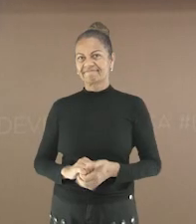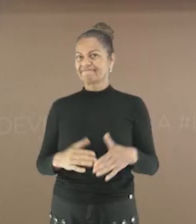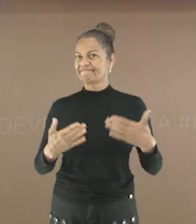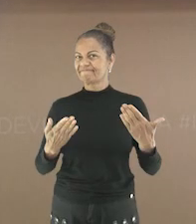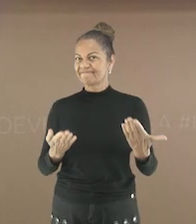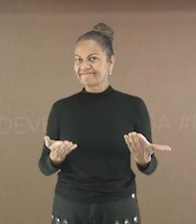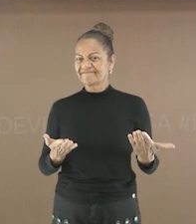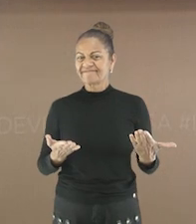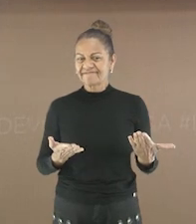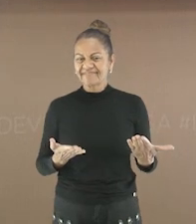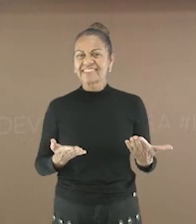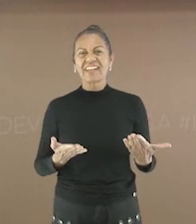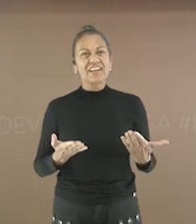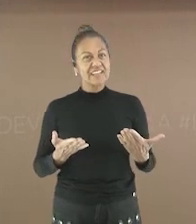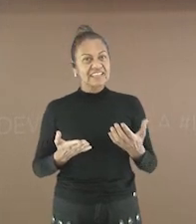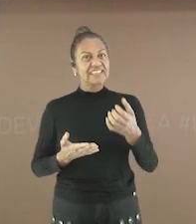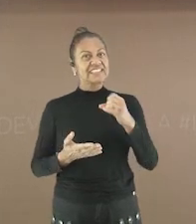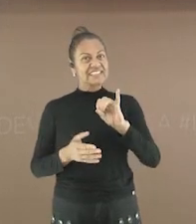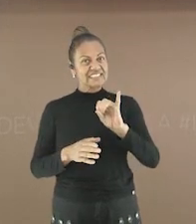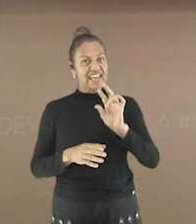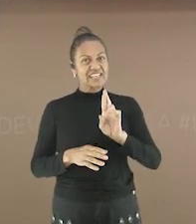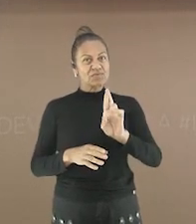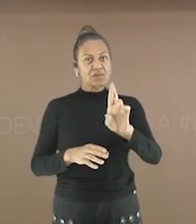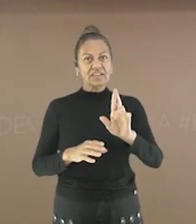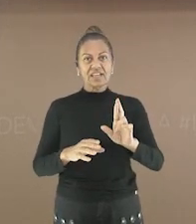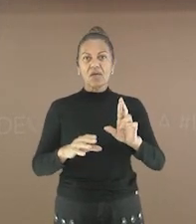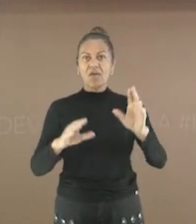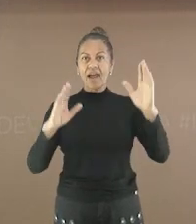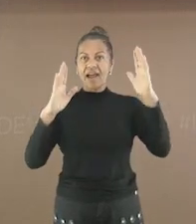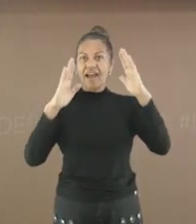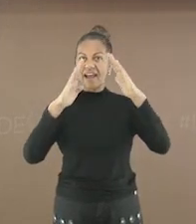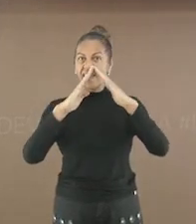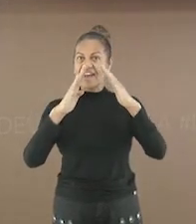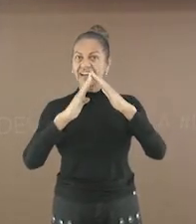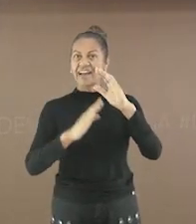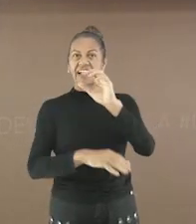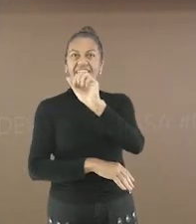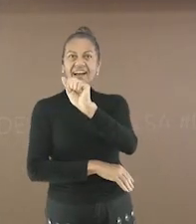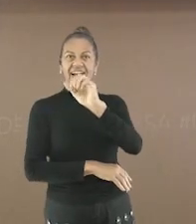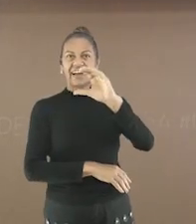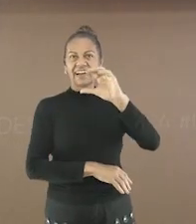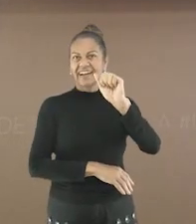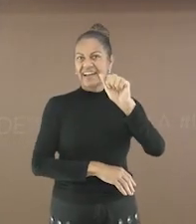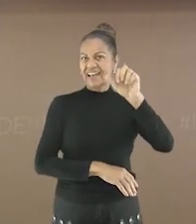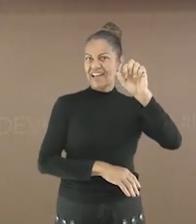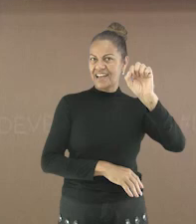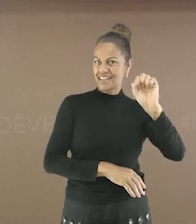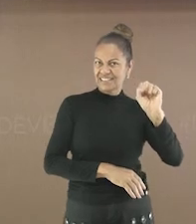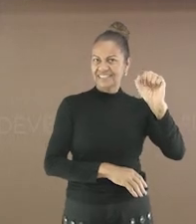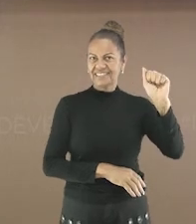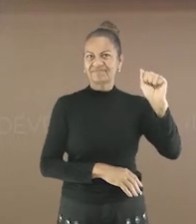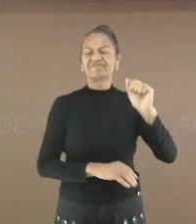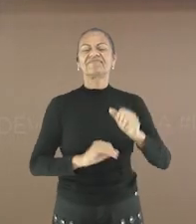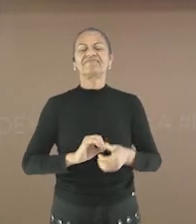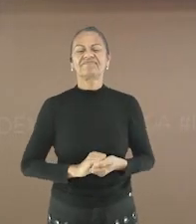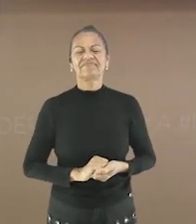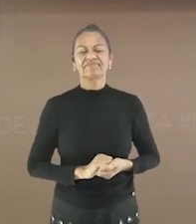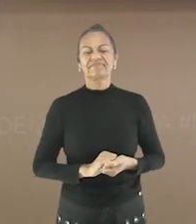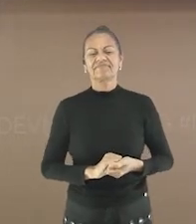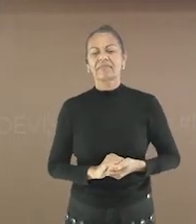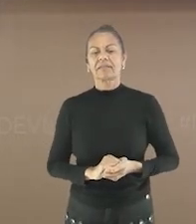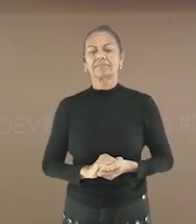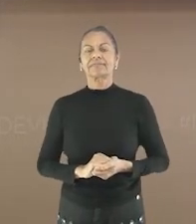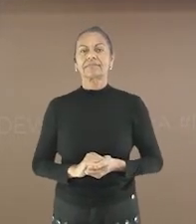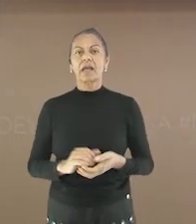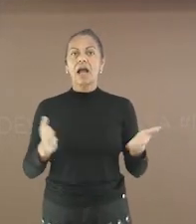Hum, e aí? Muito bem para quem disse que é a casa Tá aqui, ó, no alto A casa de Finícias